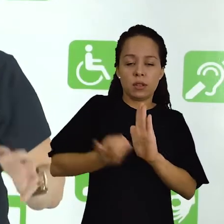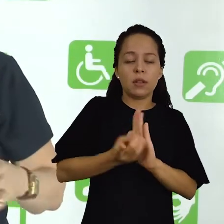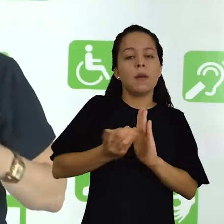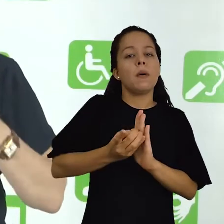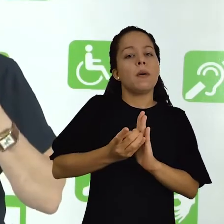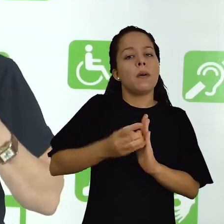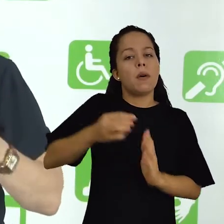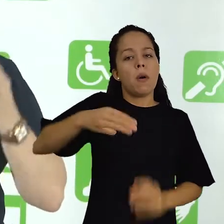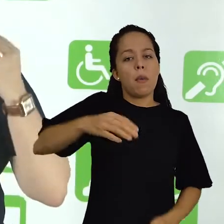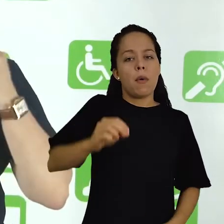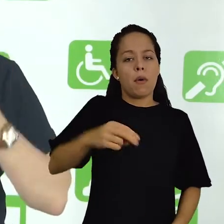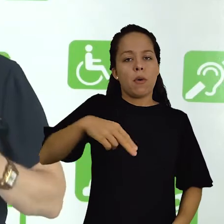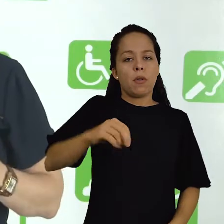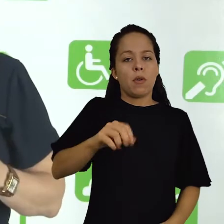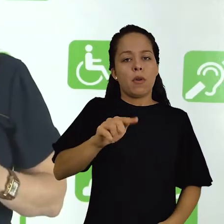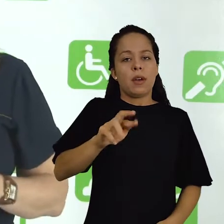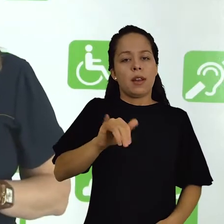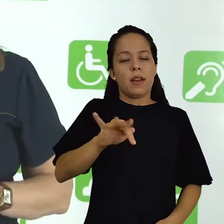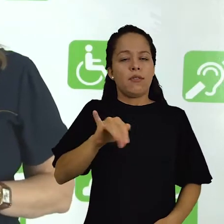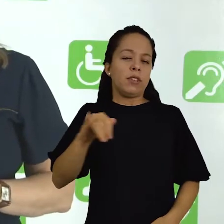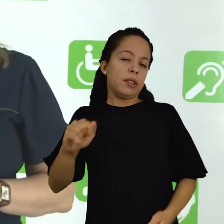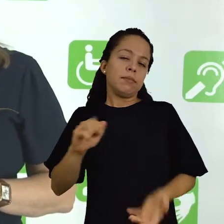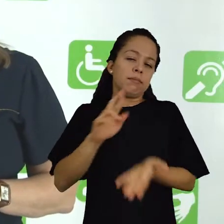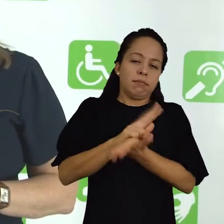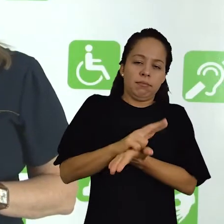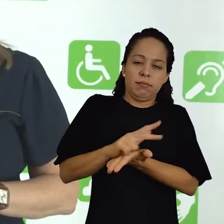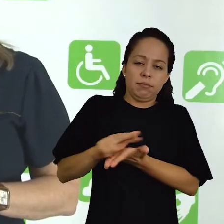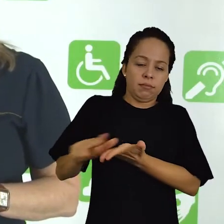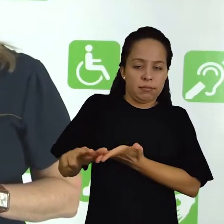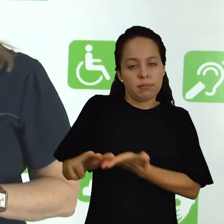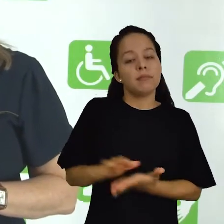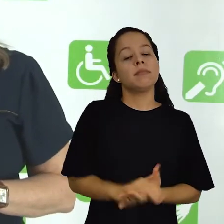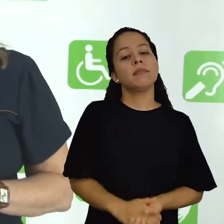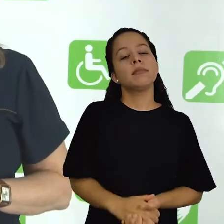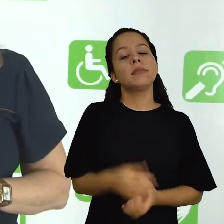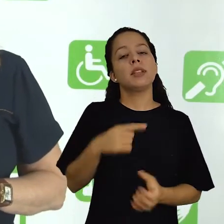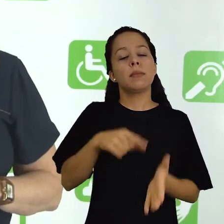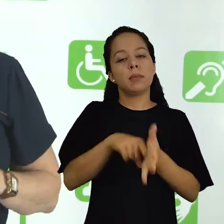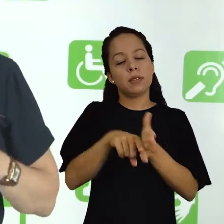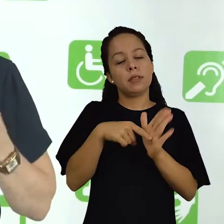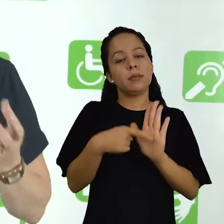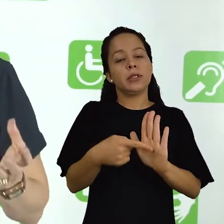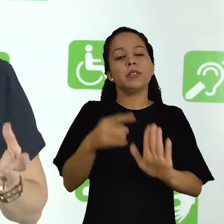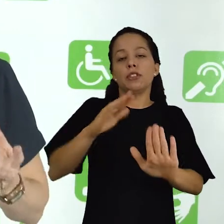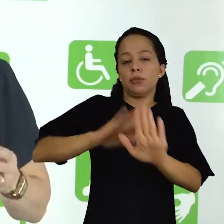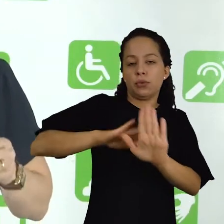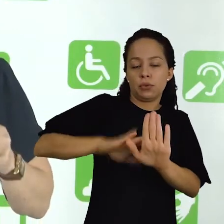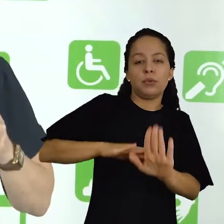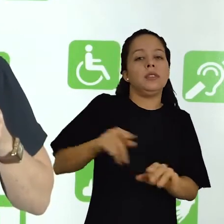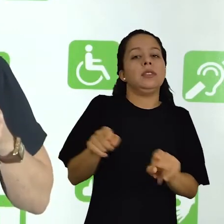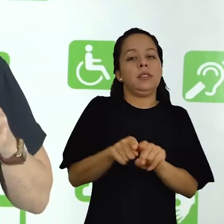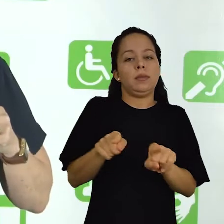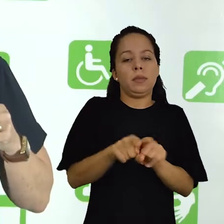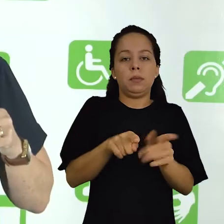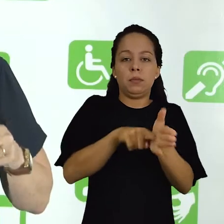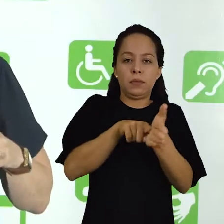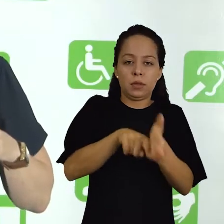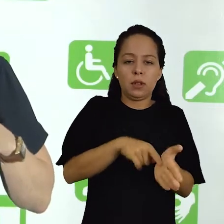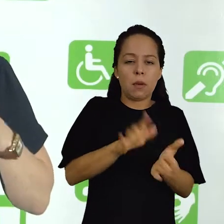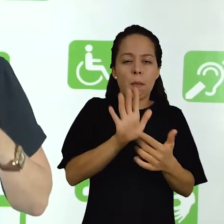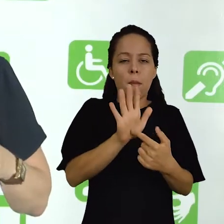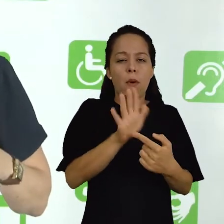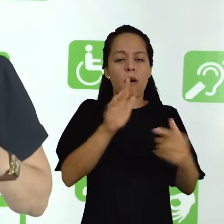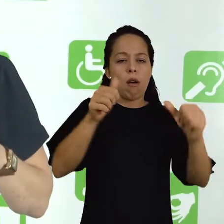dissertações, monografias, etc. As pesquisas sobre ideologias e pesquisas